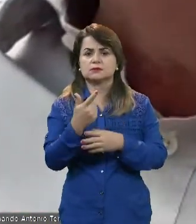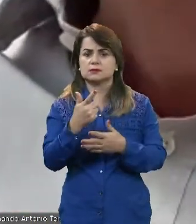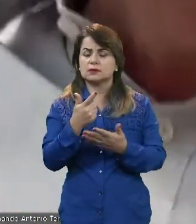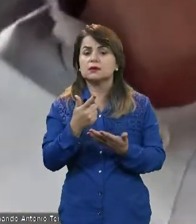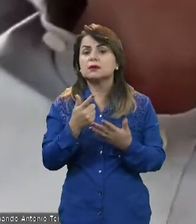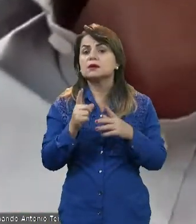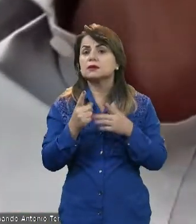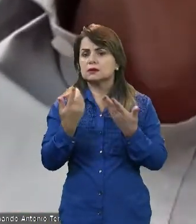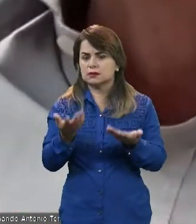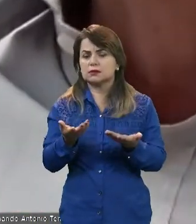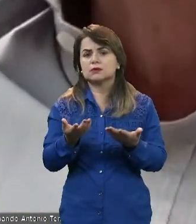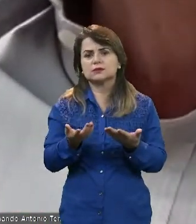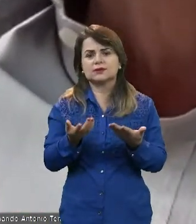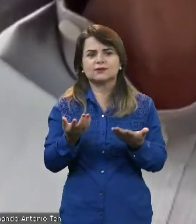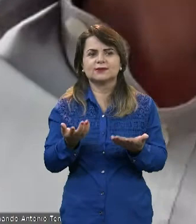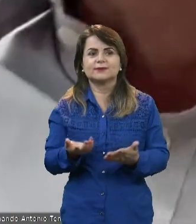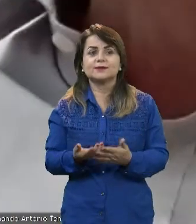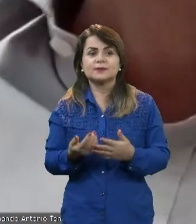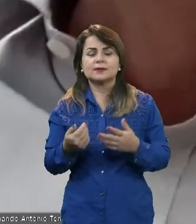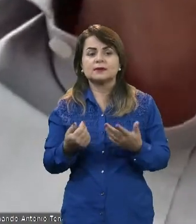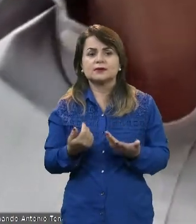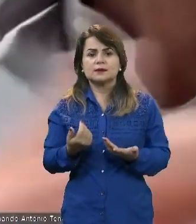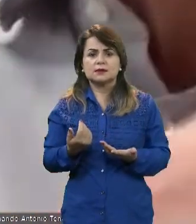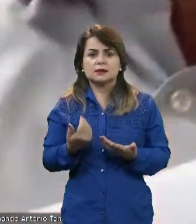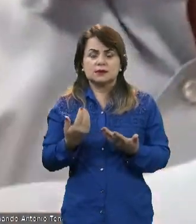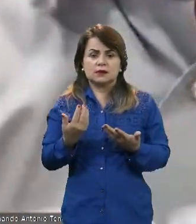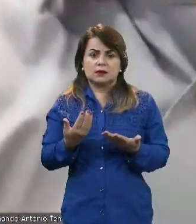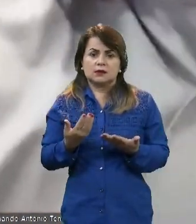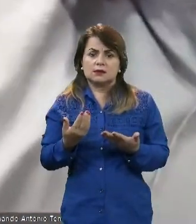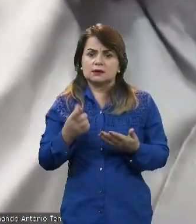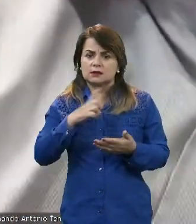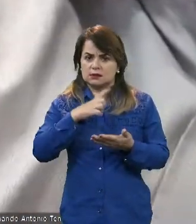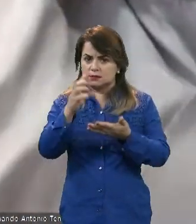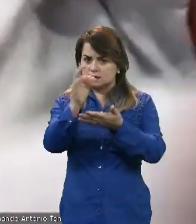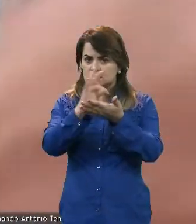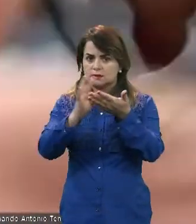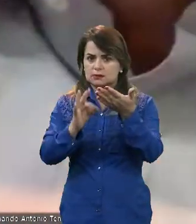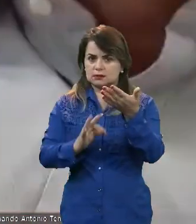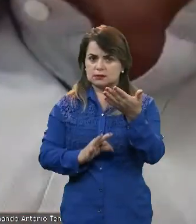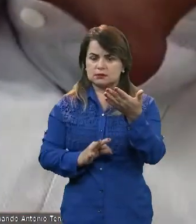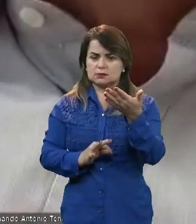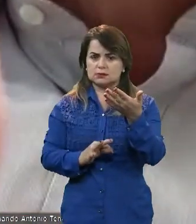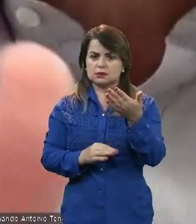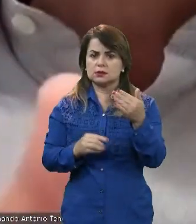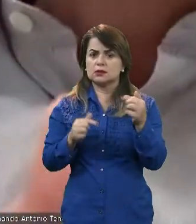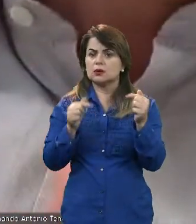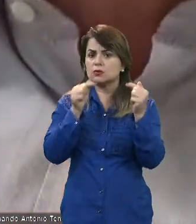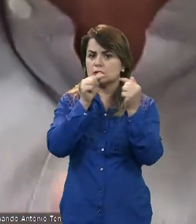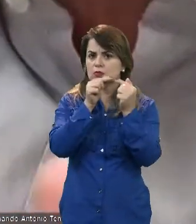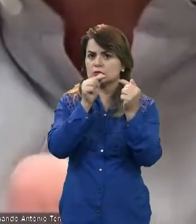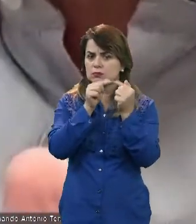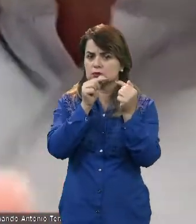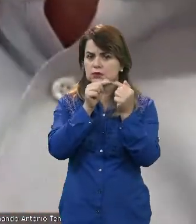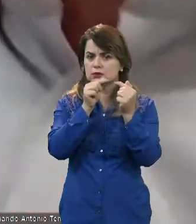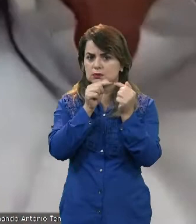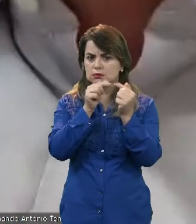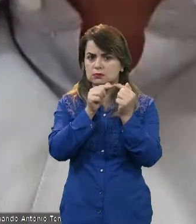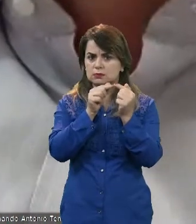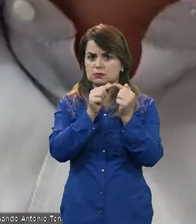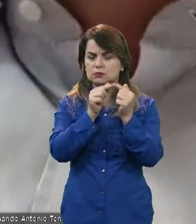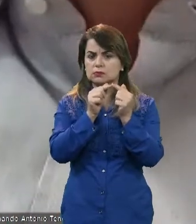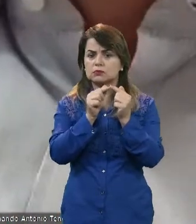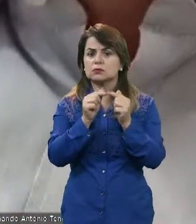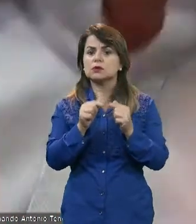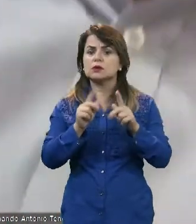no mínimo, no máximo, as taxas serão adequadas ao mínimo dessa oportunidade que